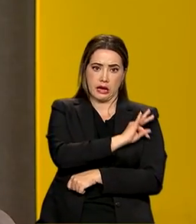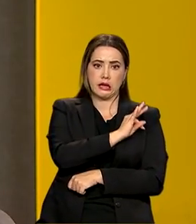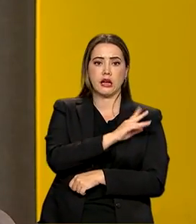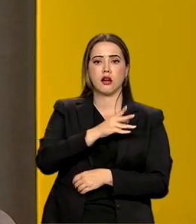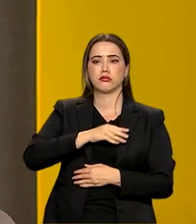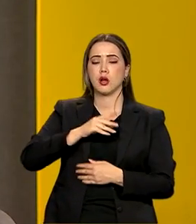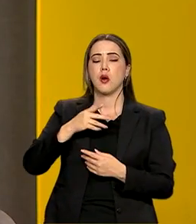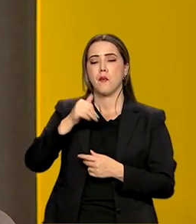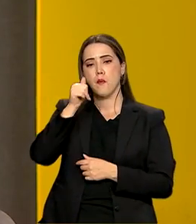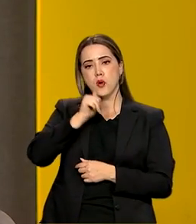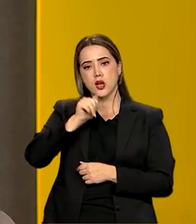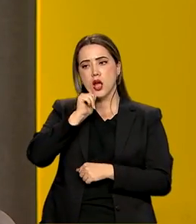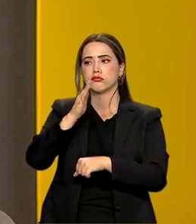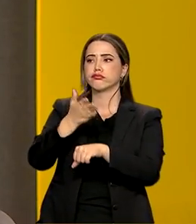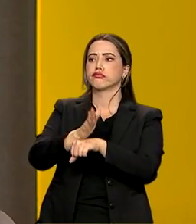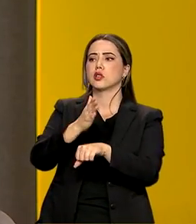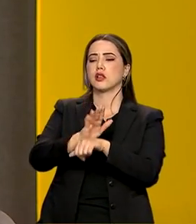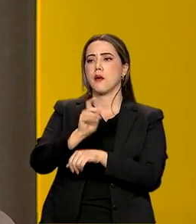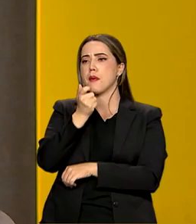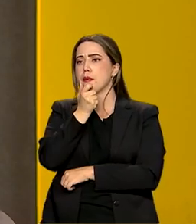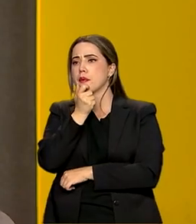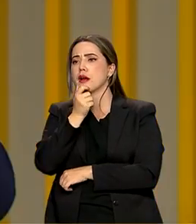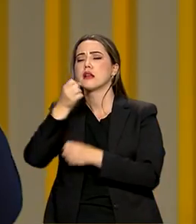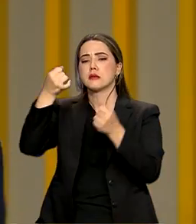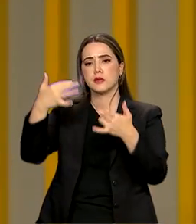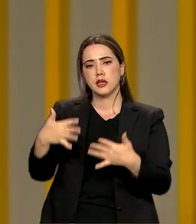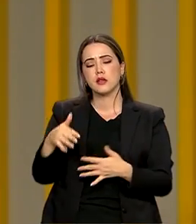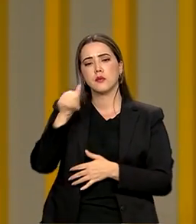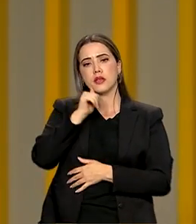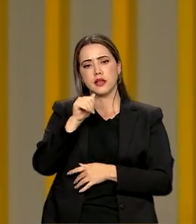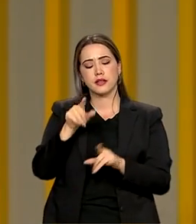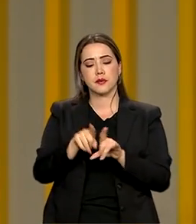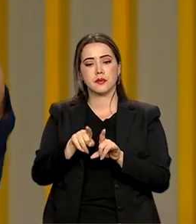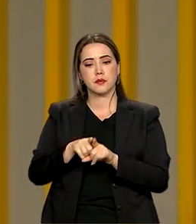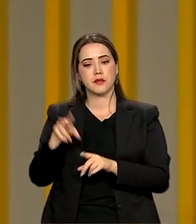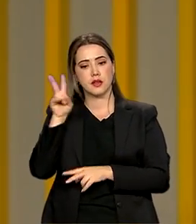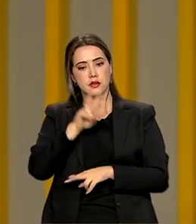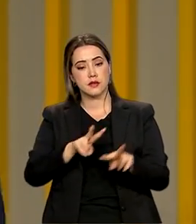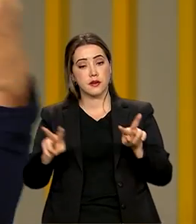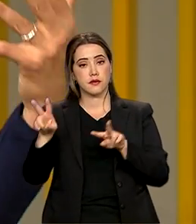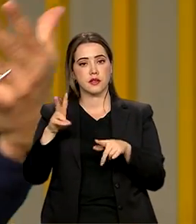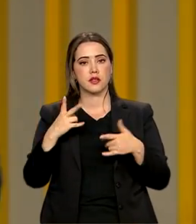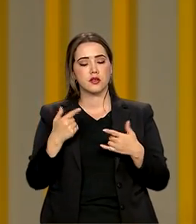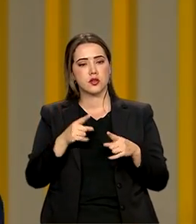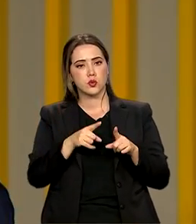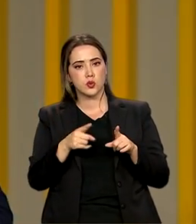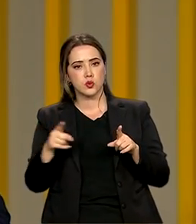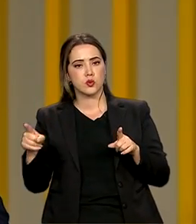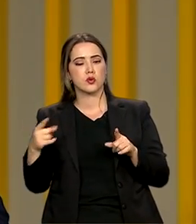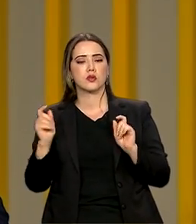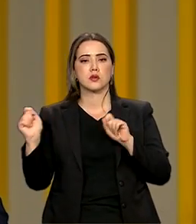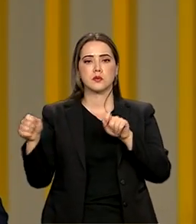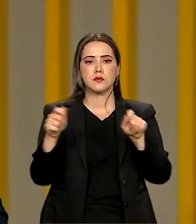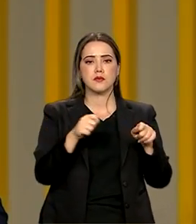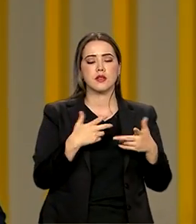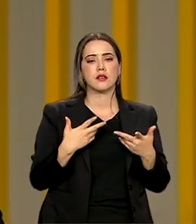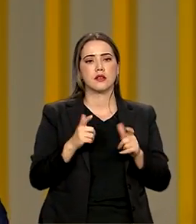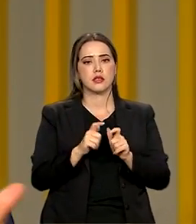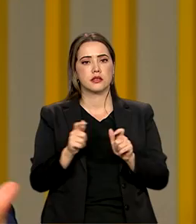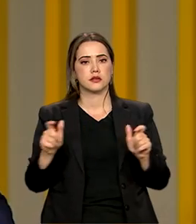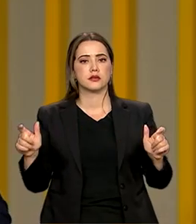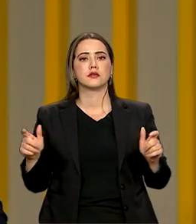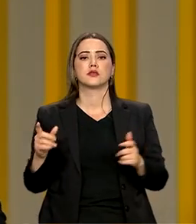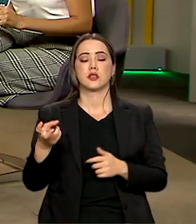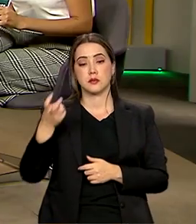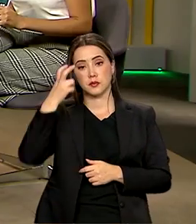uma narradora e uma comentarista mulher na televisão. E aí você vai trazendo os modelos, né? E ampliando essa